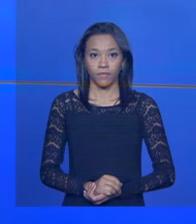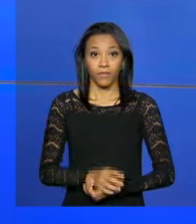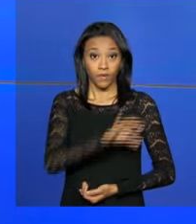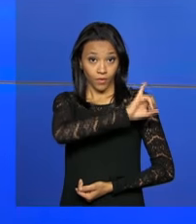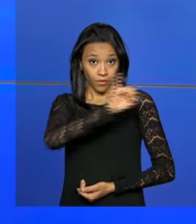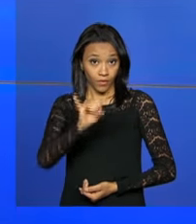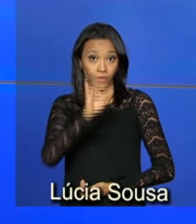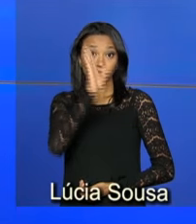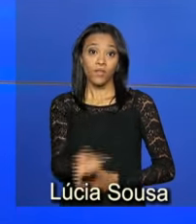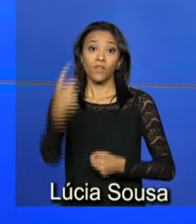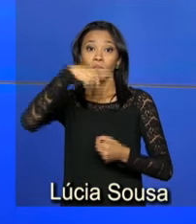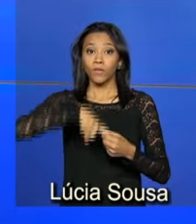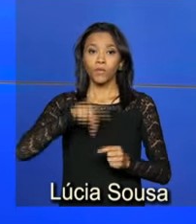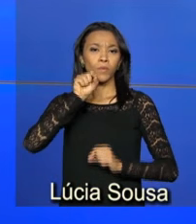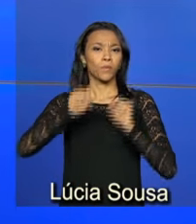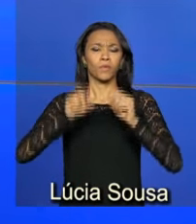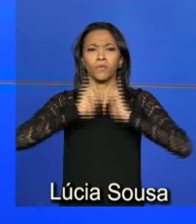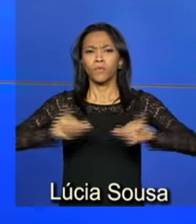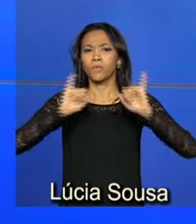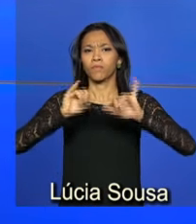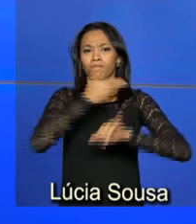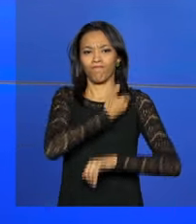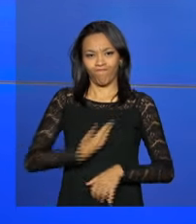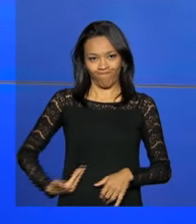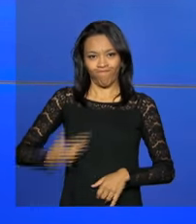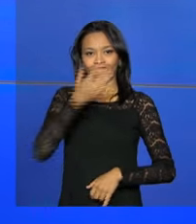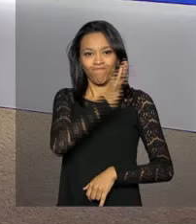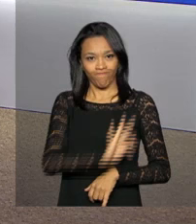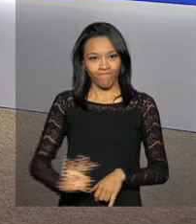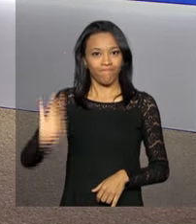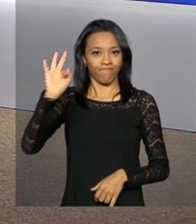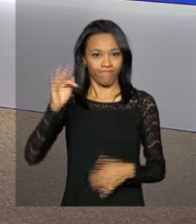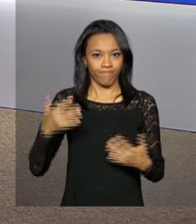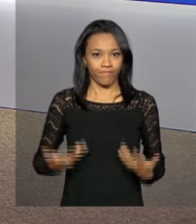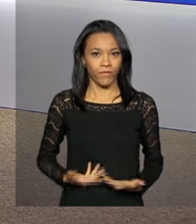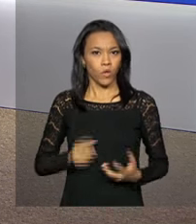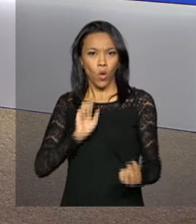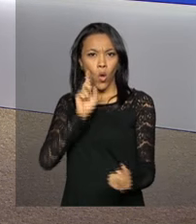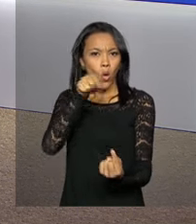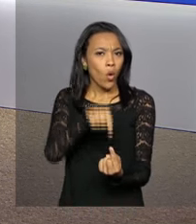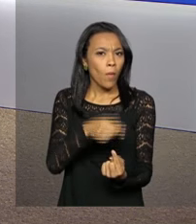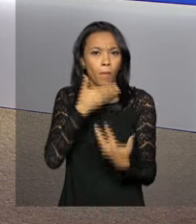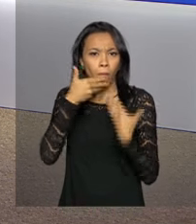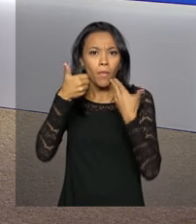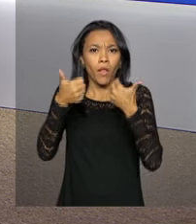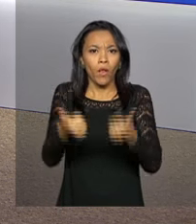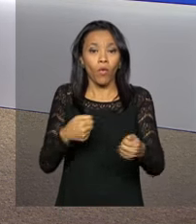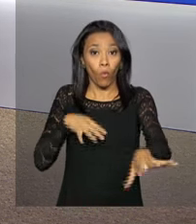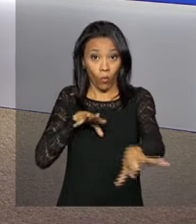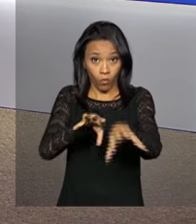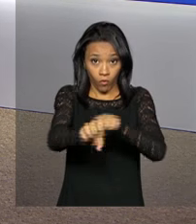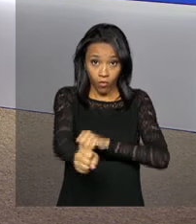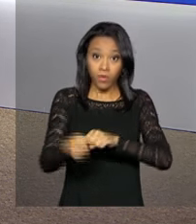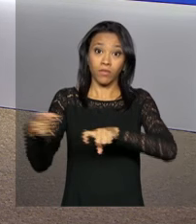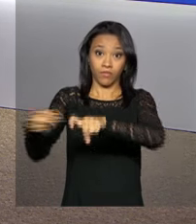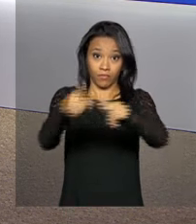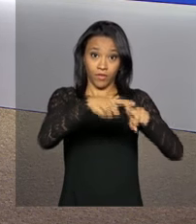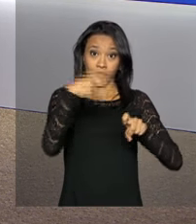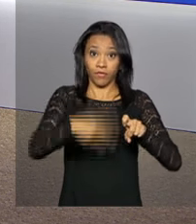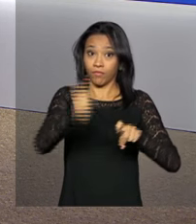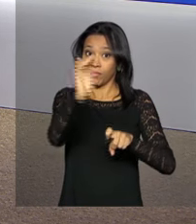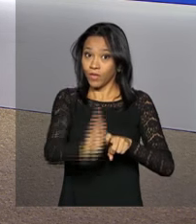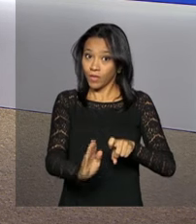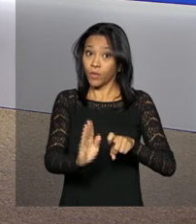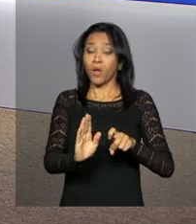Olá, voltamos com as notícias do governo federal. Na busca por uma melhor qualidade na formação de médicos no país,